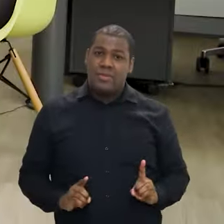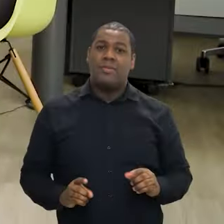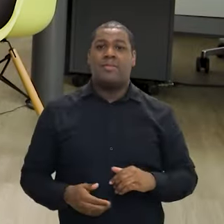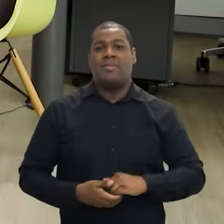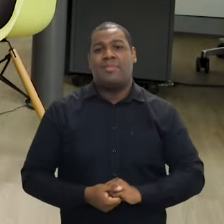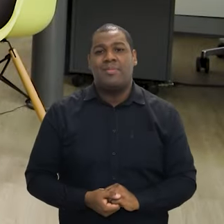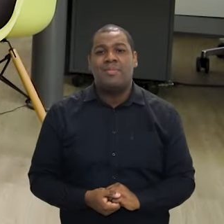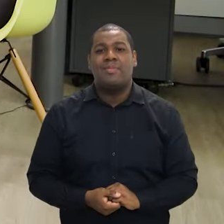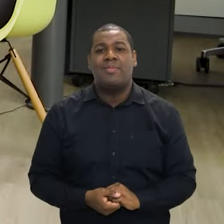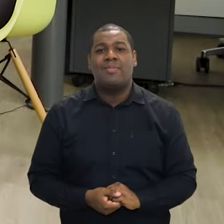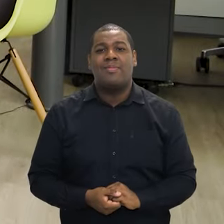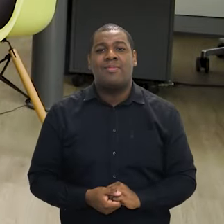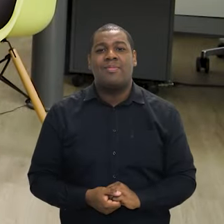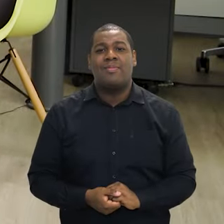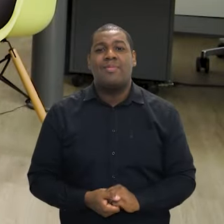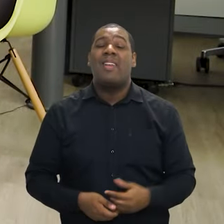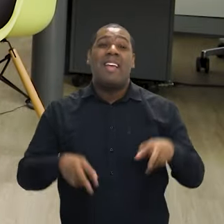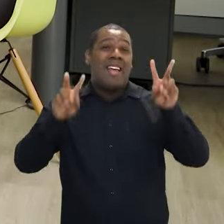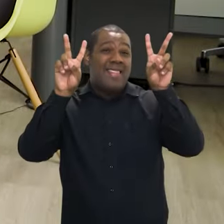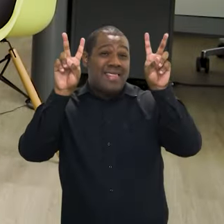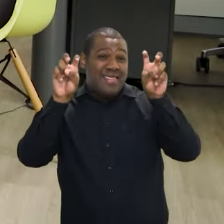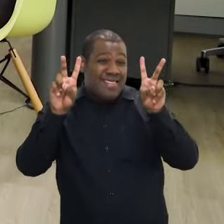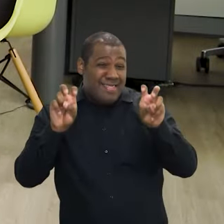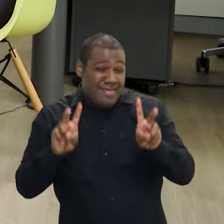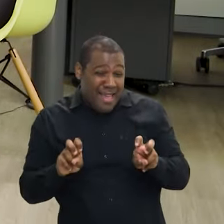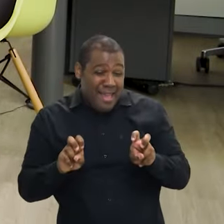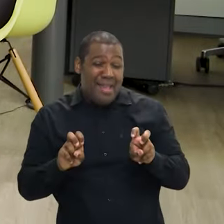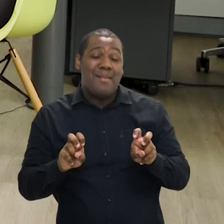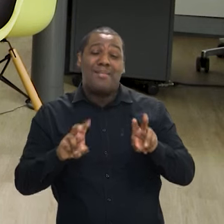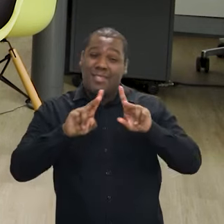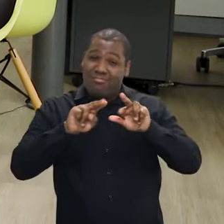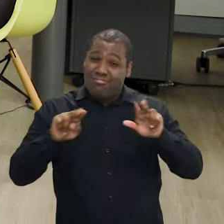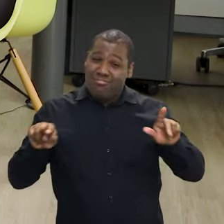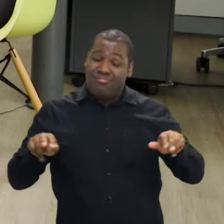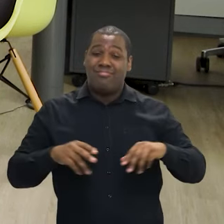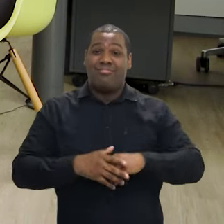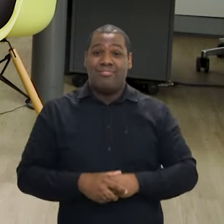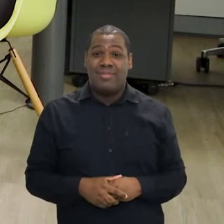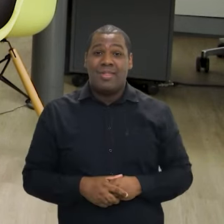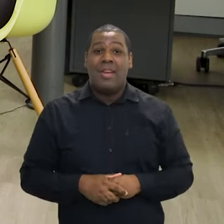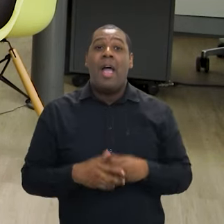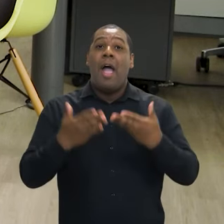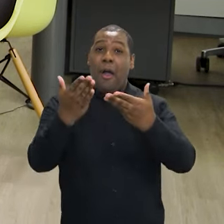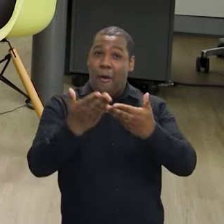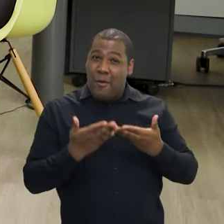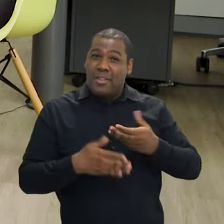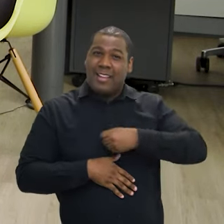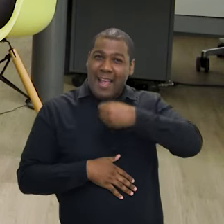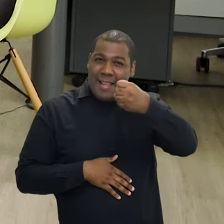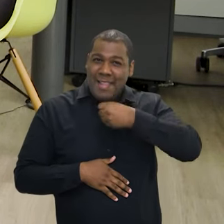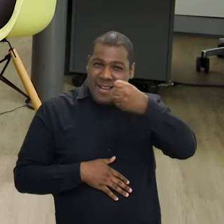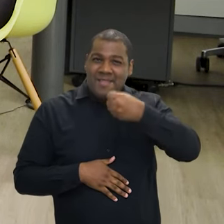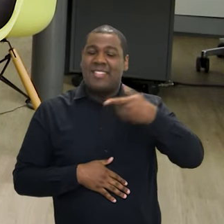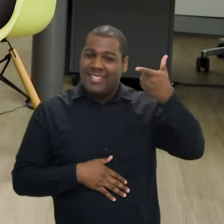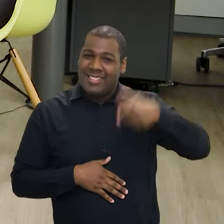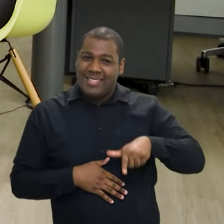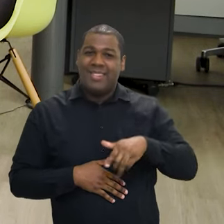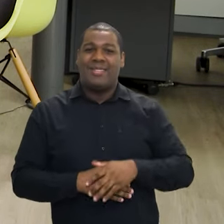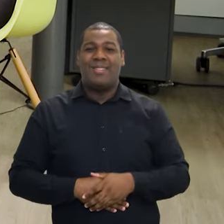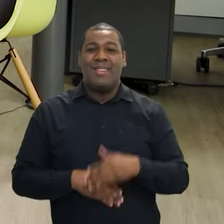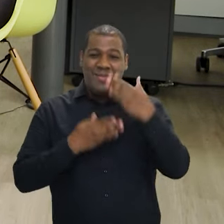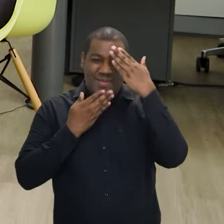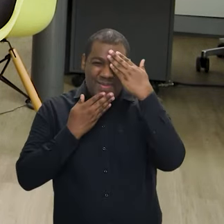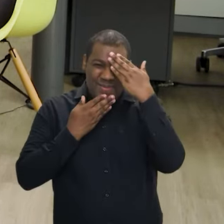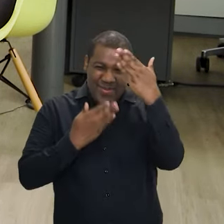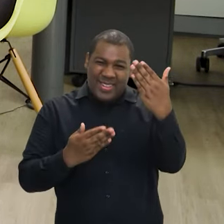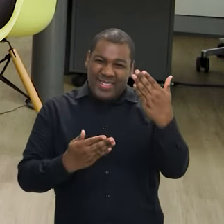uma condição de vida melhor. A certa secretária, temas são inúmeros, importantíssimos, então já fica o convite para uma próxima conversa. Sim,